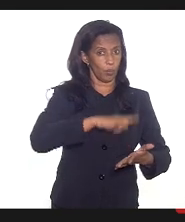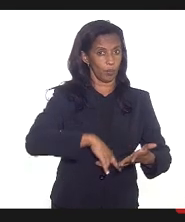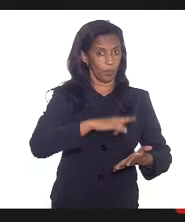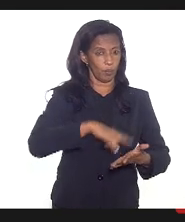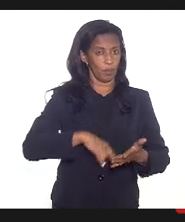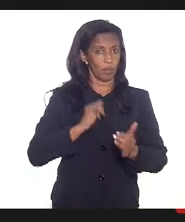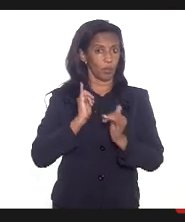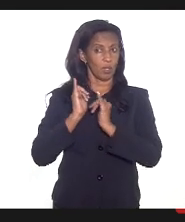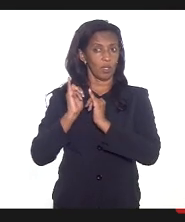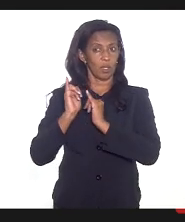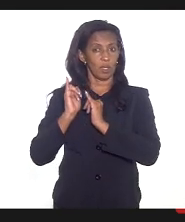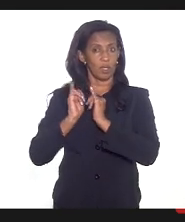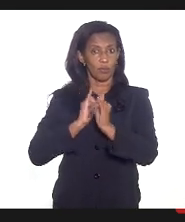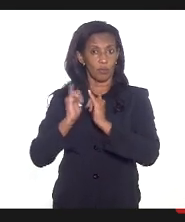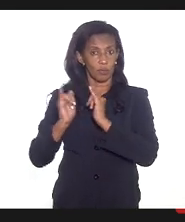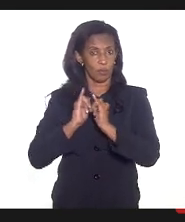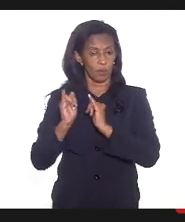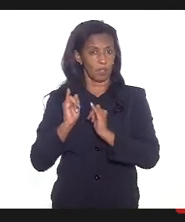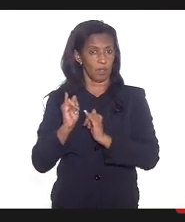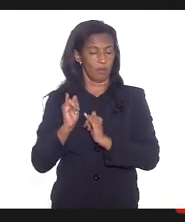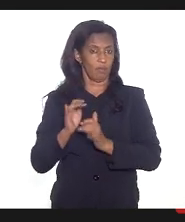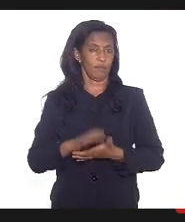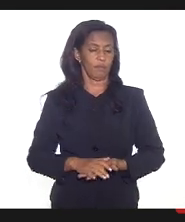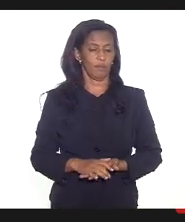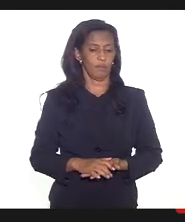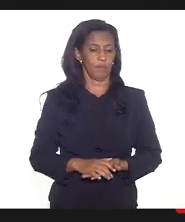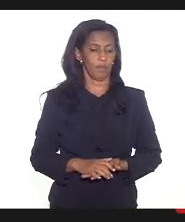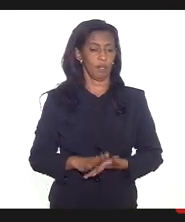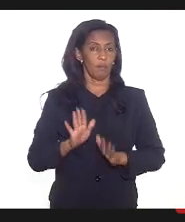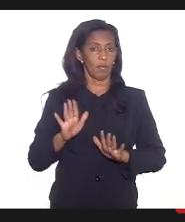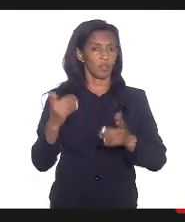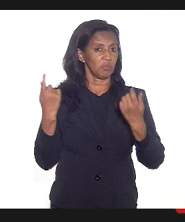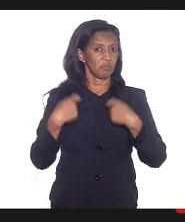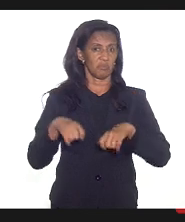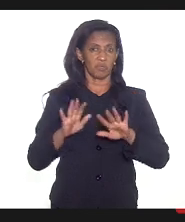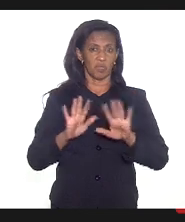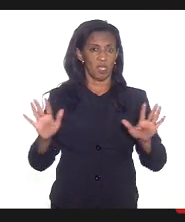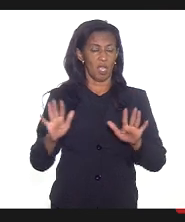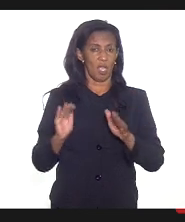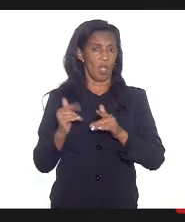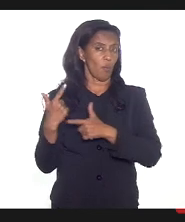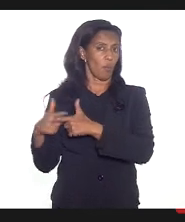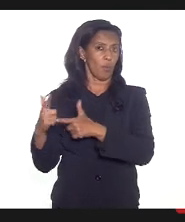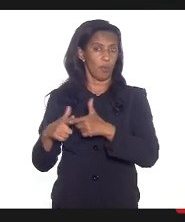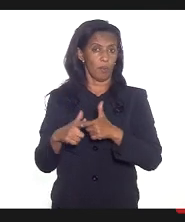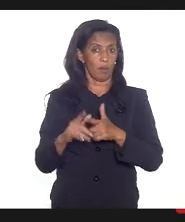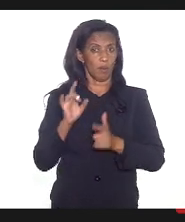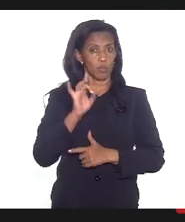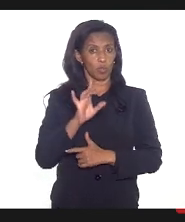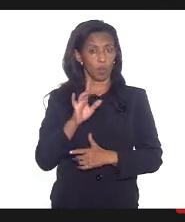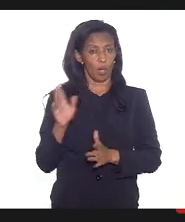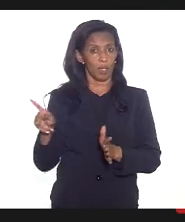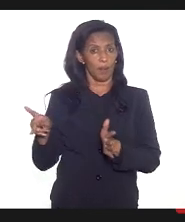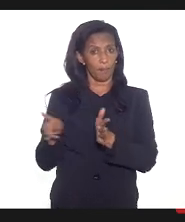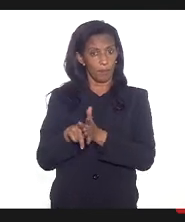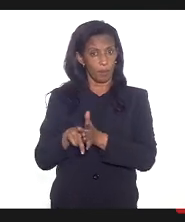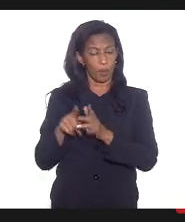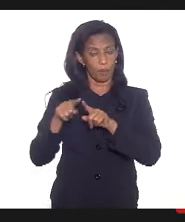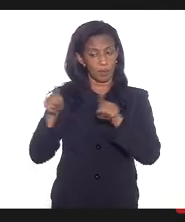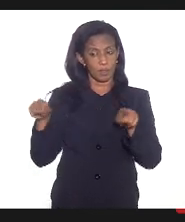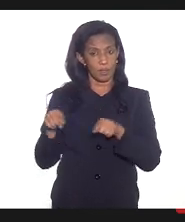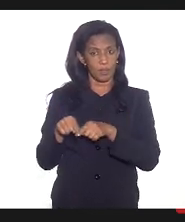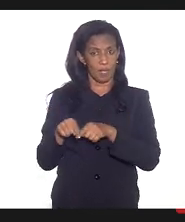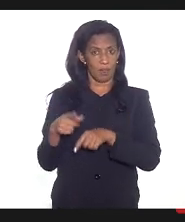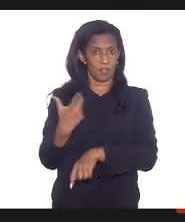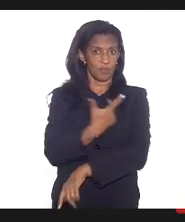que formalize essa questão mas isso não necessariamente pode ser um obstáculo basta que nas próprias salas de vacina